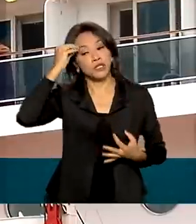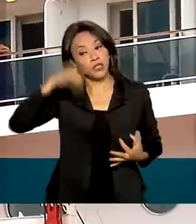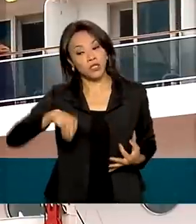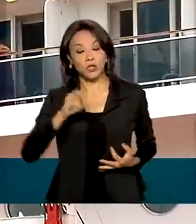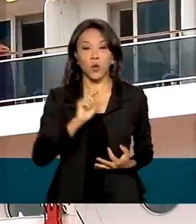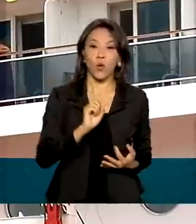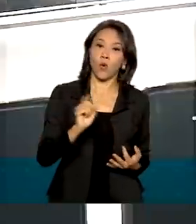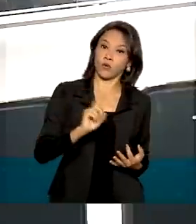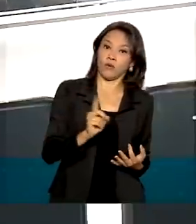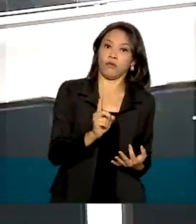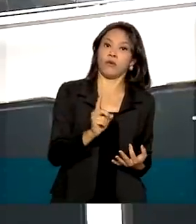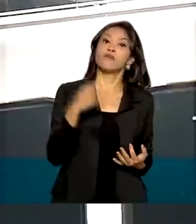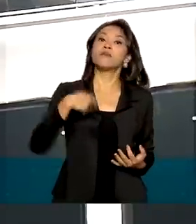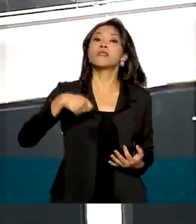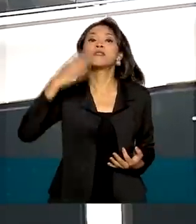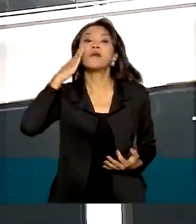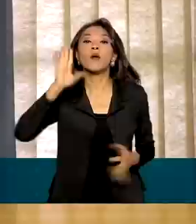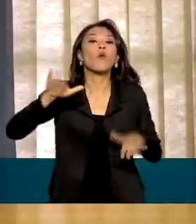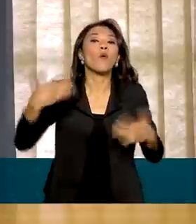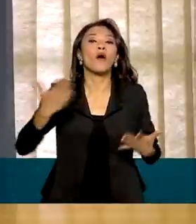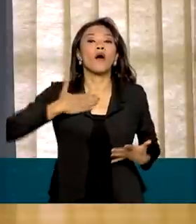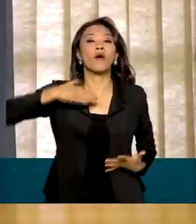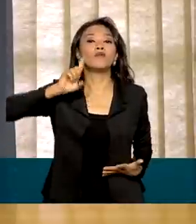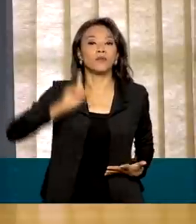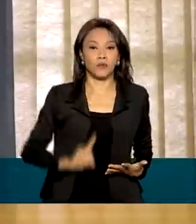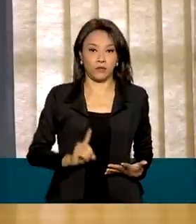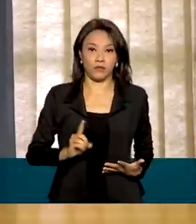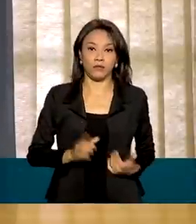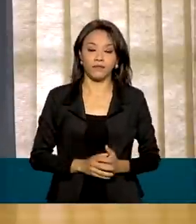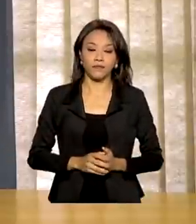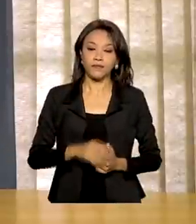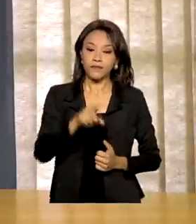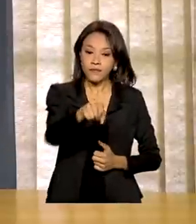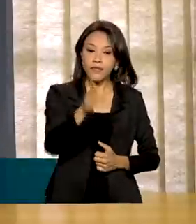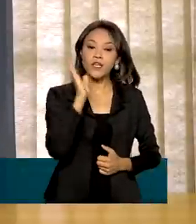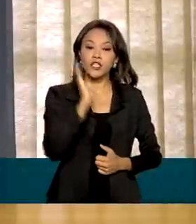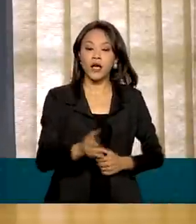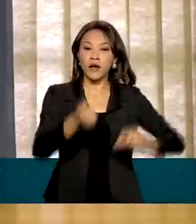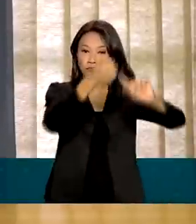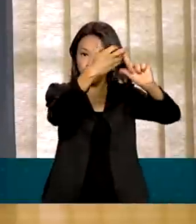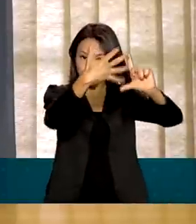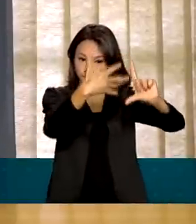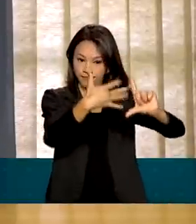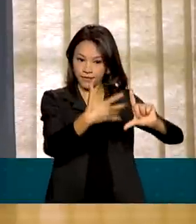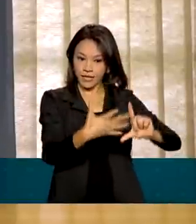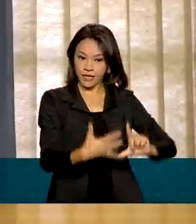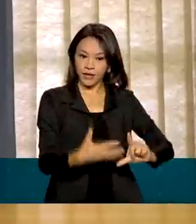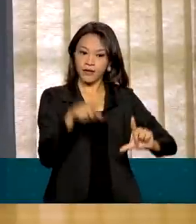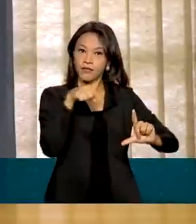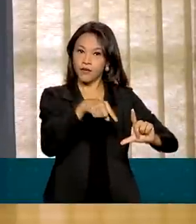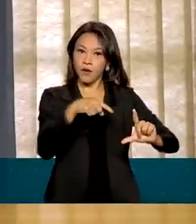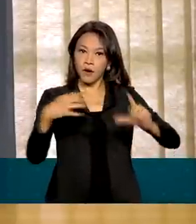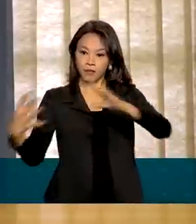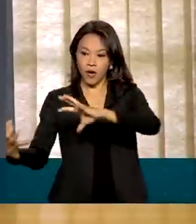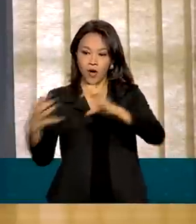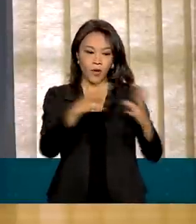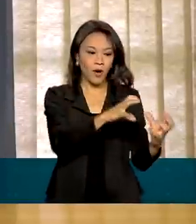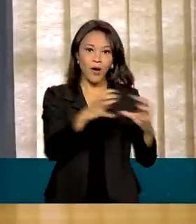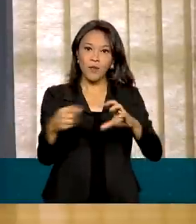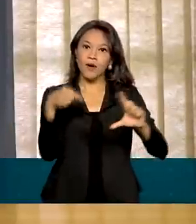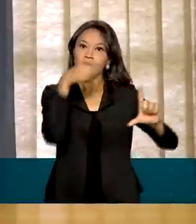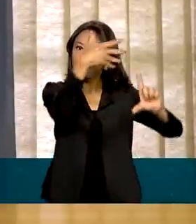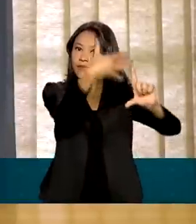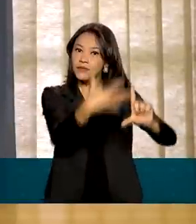precisa saber o que tem direito. Está disponível a plataforma de autocomposição de conflitos do governo federal, o